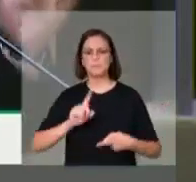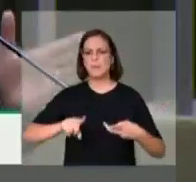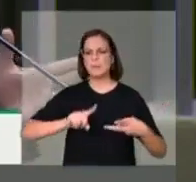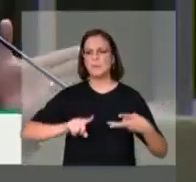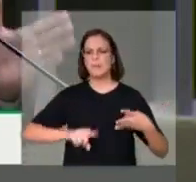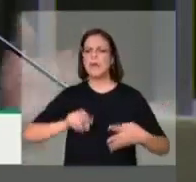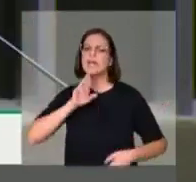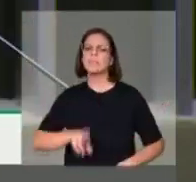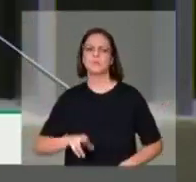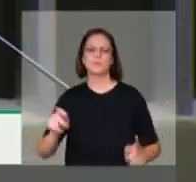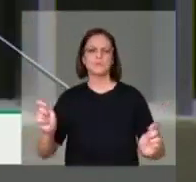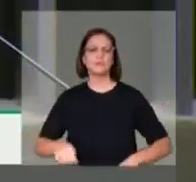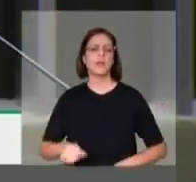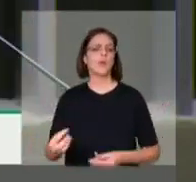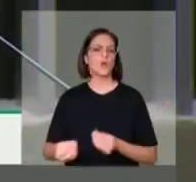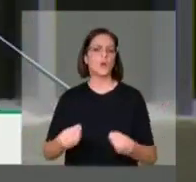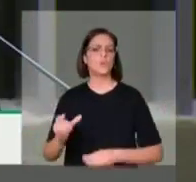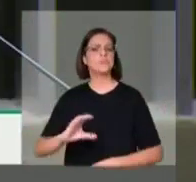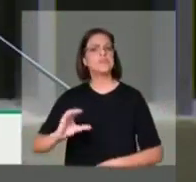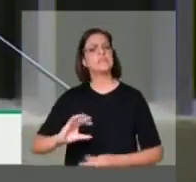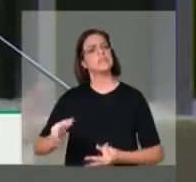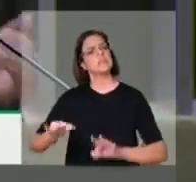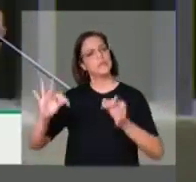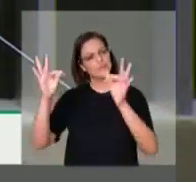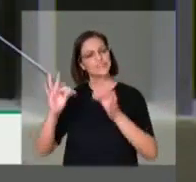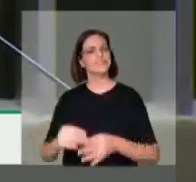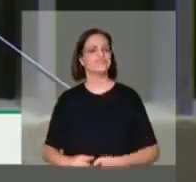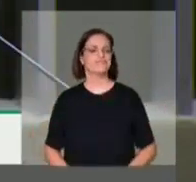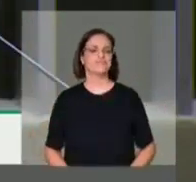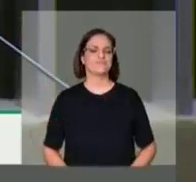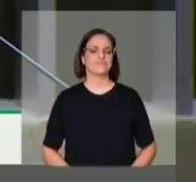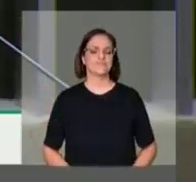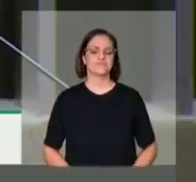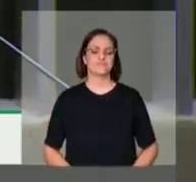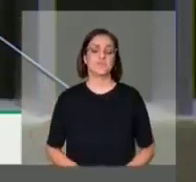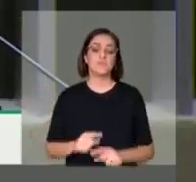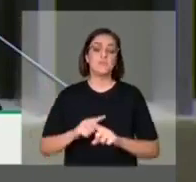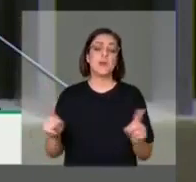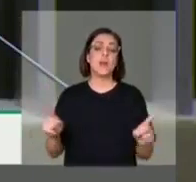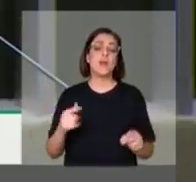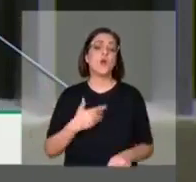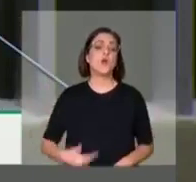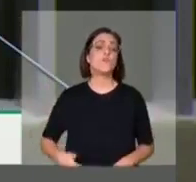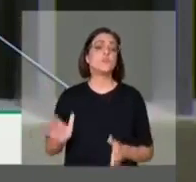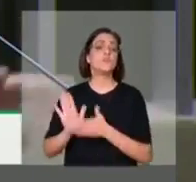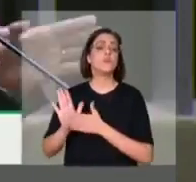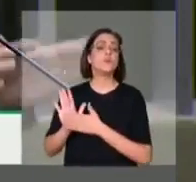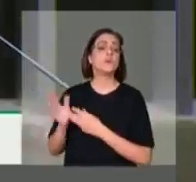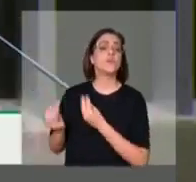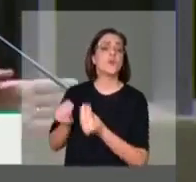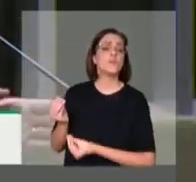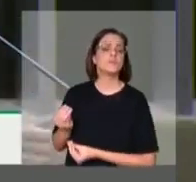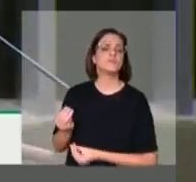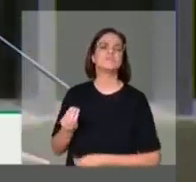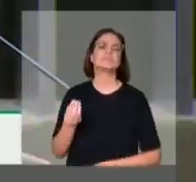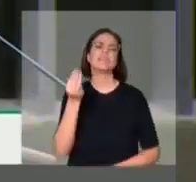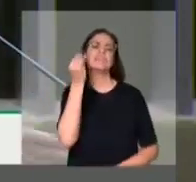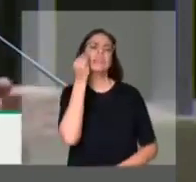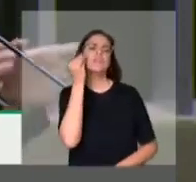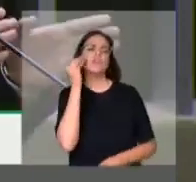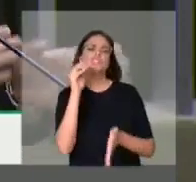passam pela ciência e tecnologia. E o que é que o governo está propondo? Primeiro, tentou tirar a Secretaria